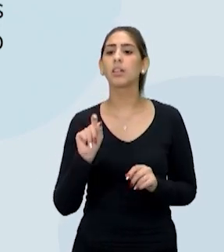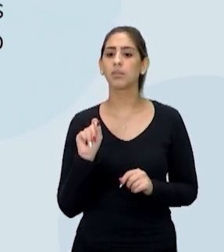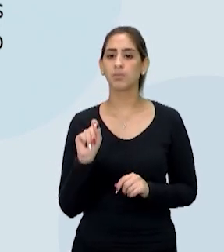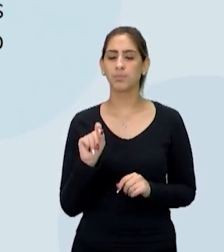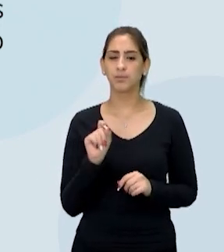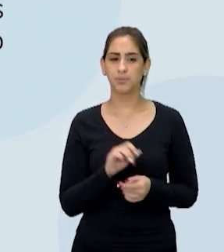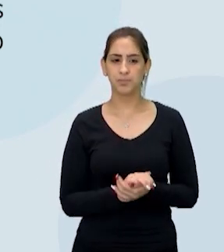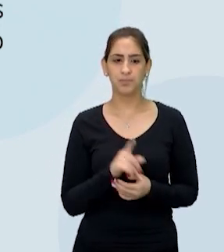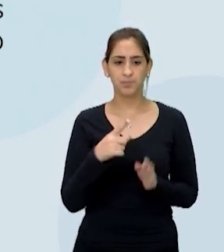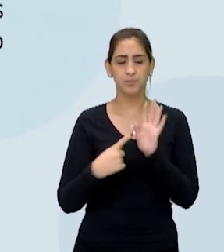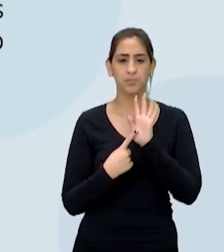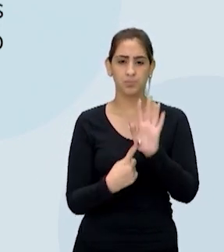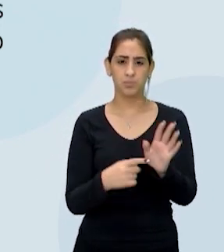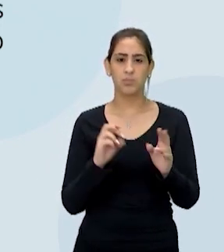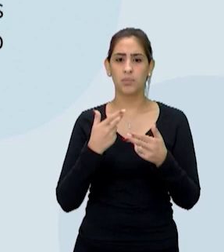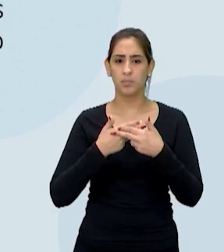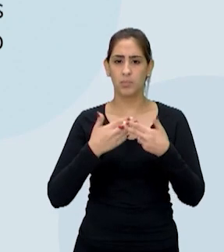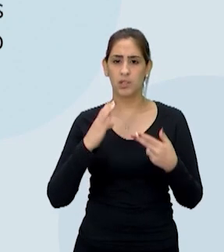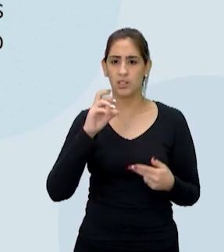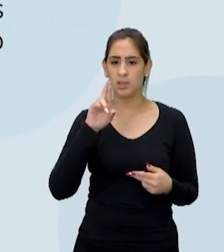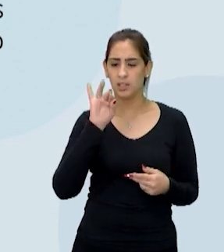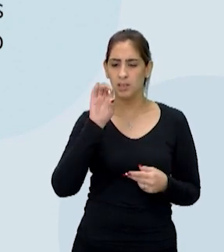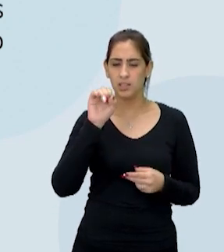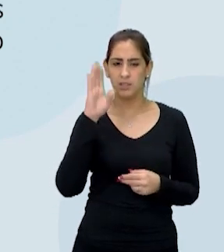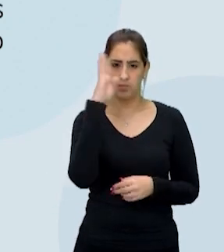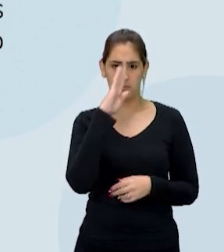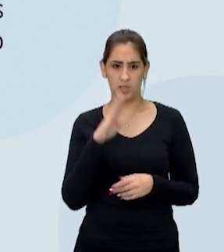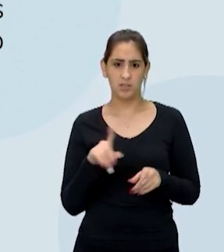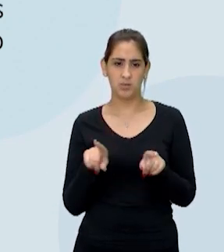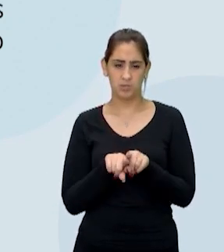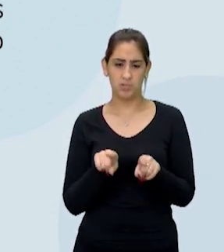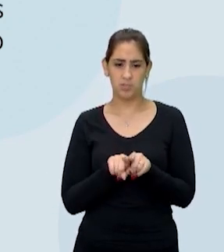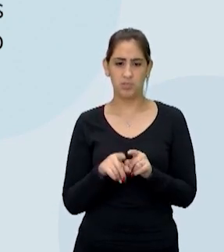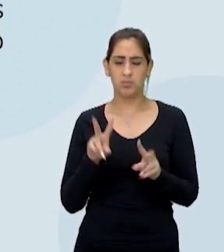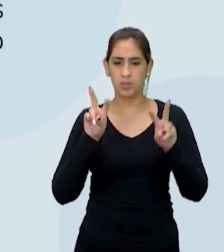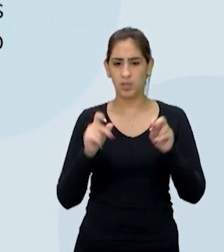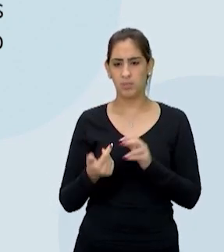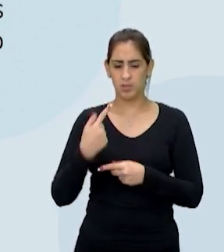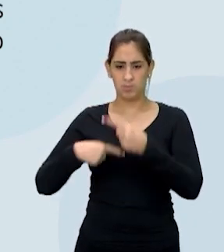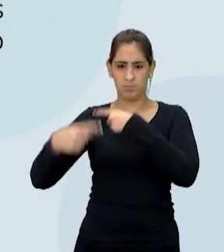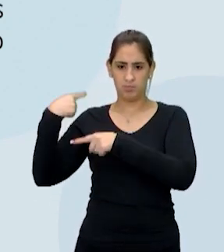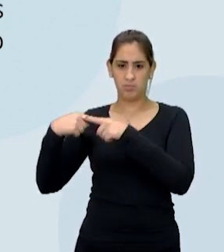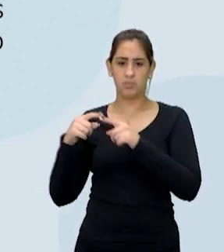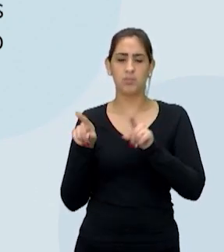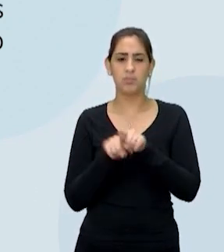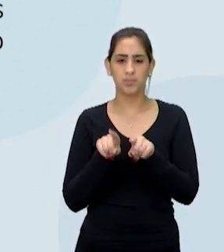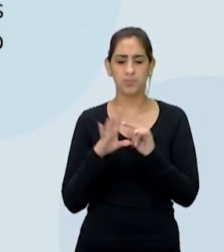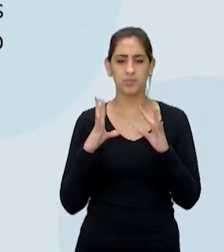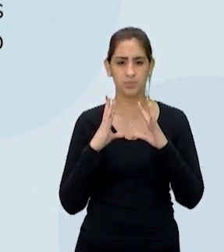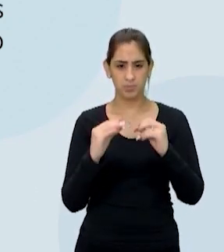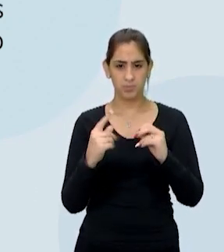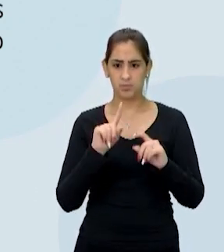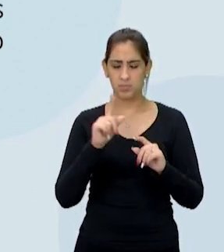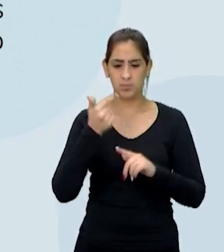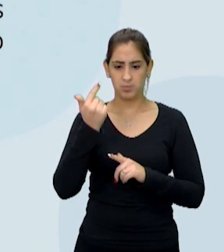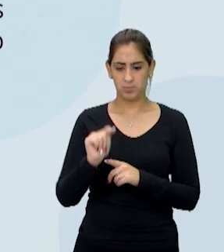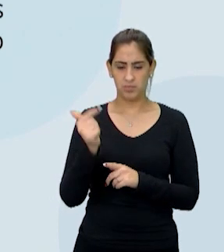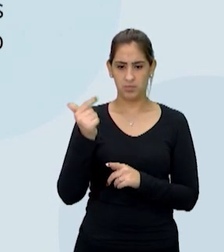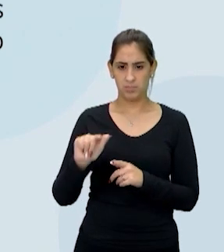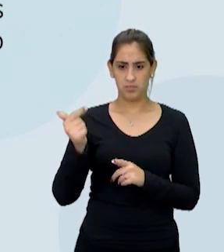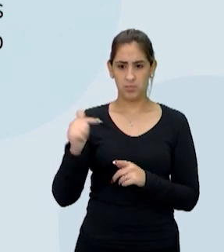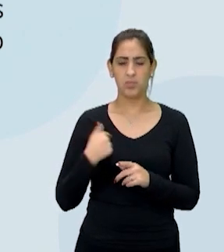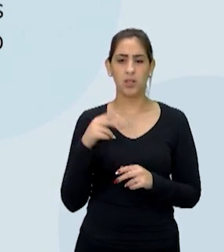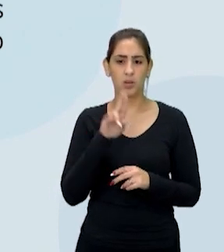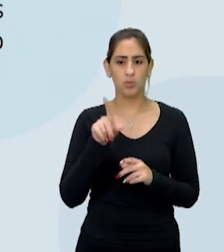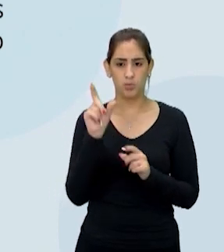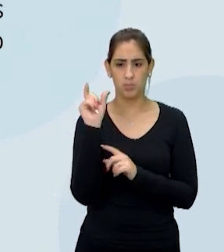sobre a crise, aqui já é a coesão, quando eu me refiro ao termo anterior. Então, todos esses aqui, para não repetir uma palavra,